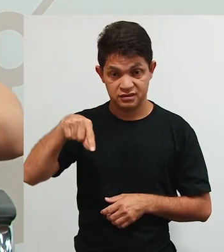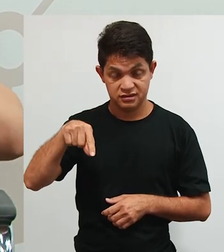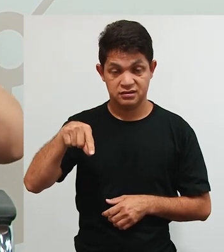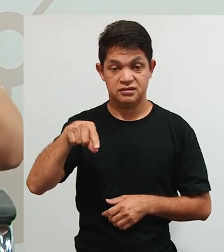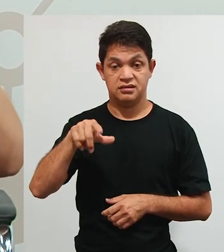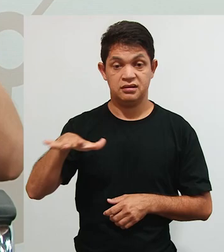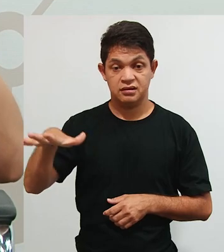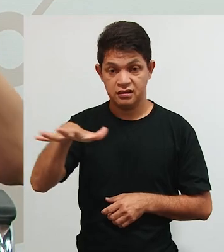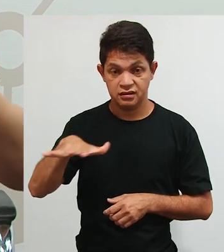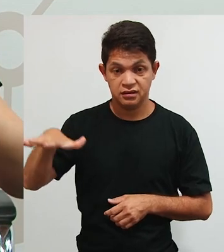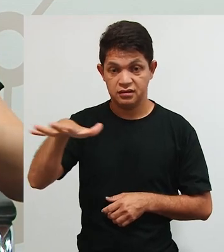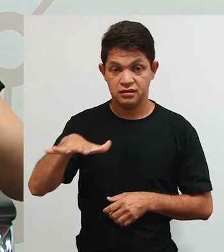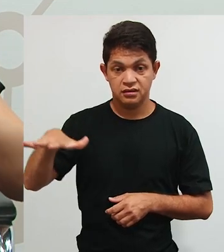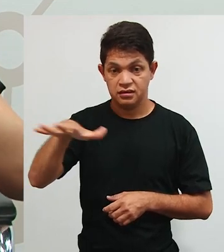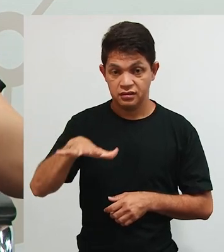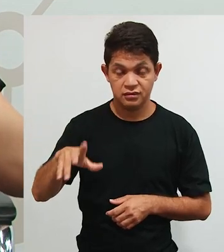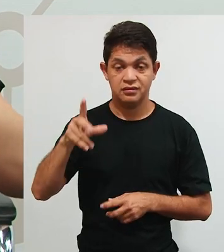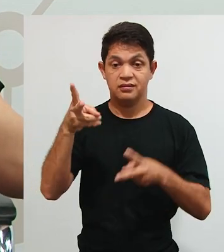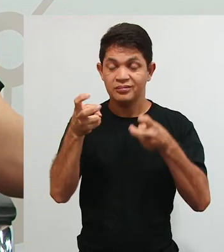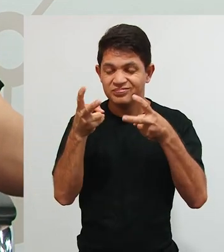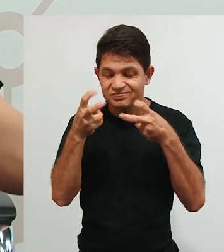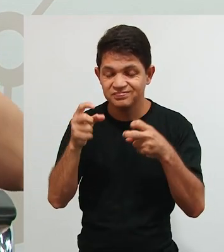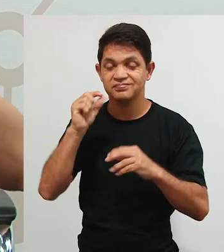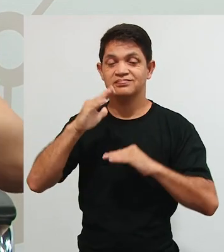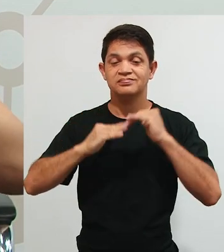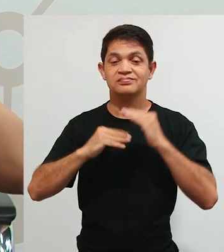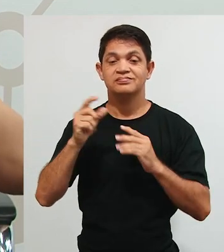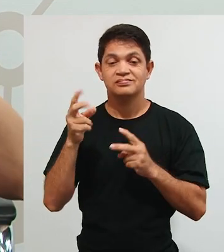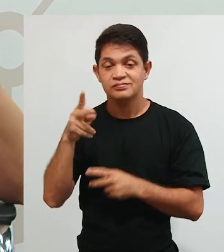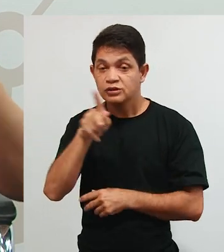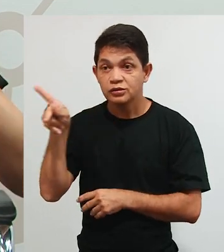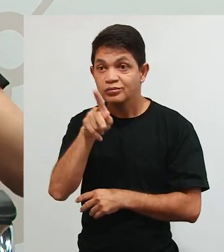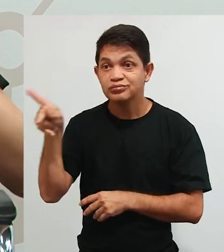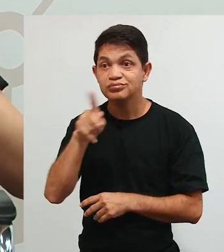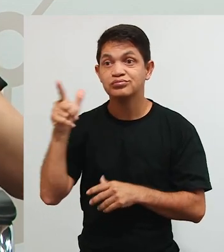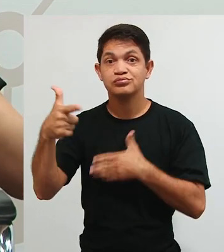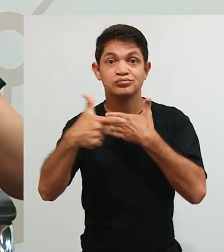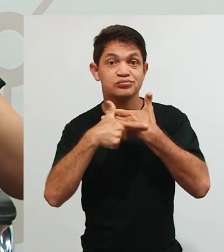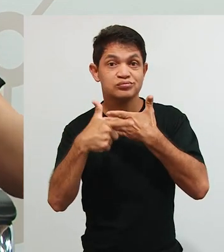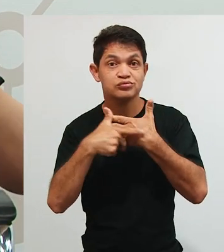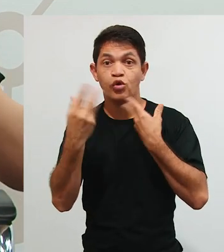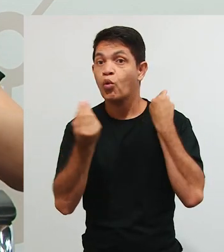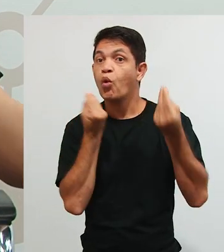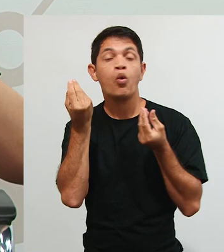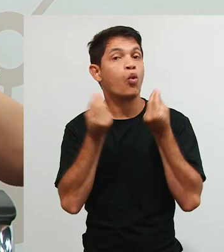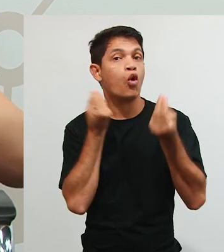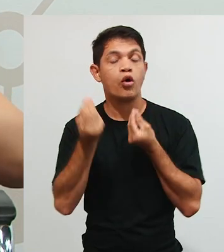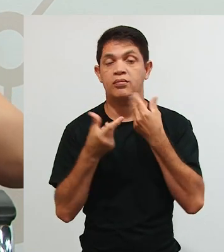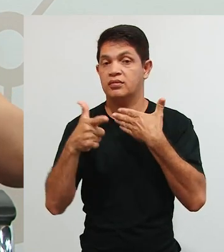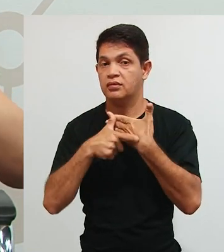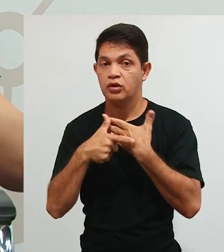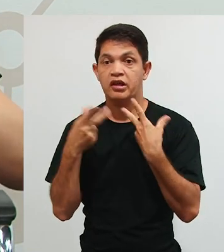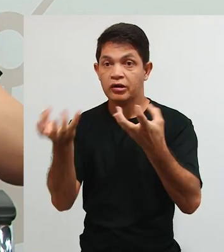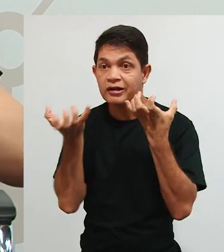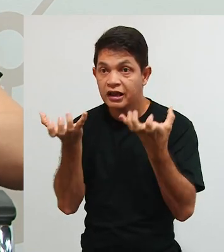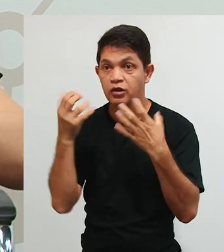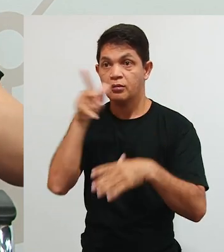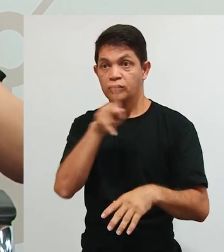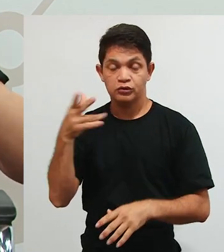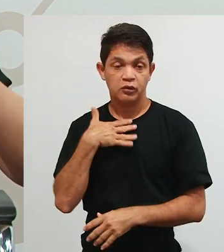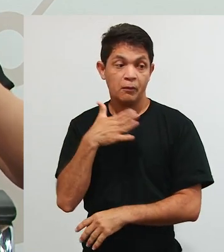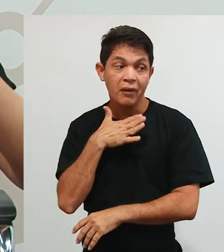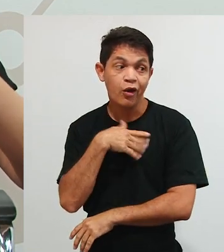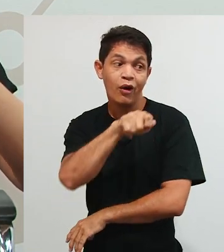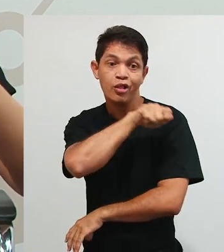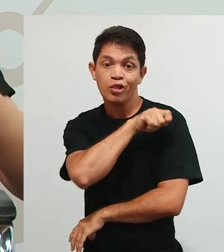concepção, o professor, qual o papel do professor, então? Não, eu quero que o meu aluno,